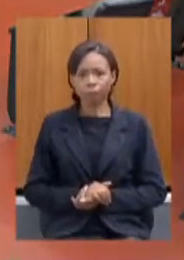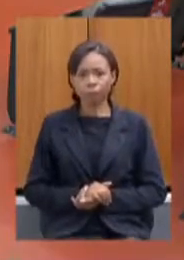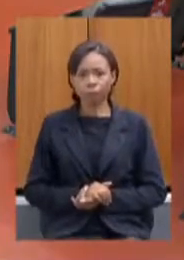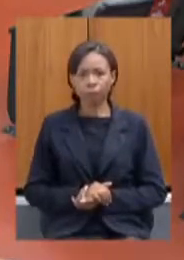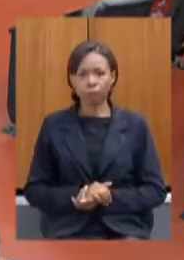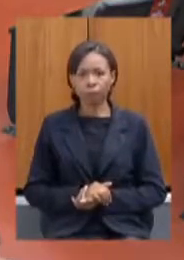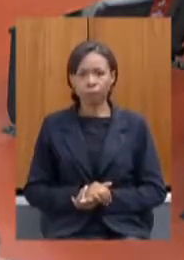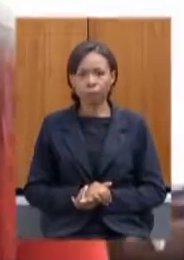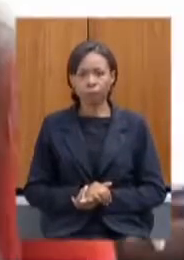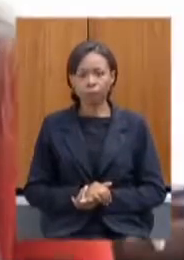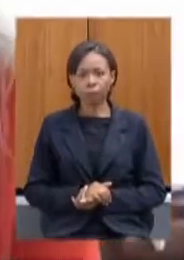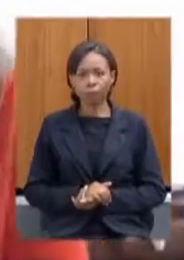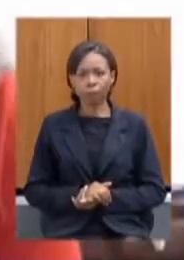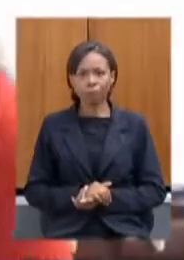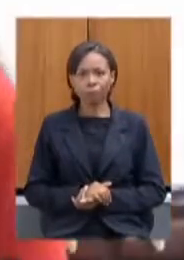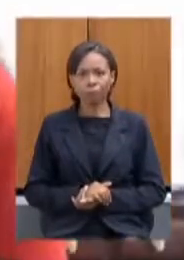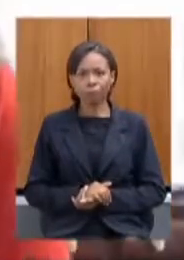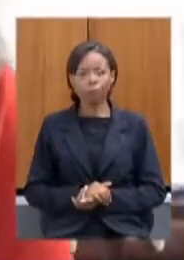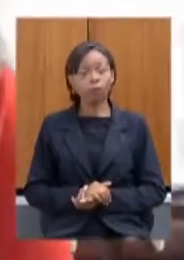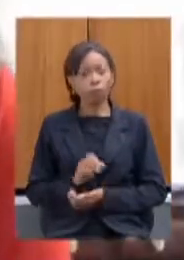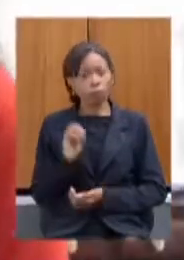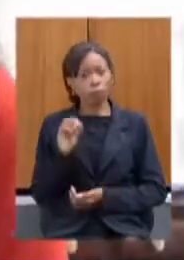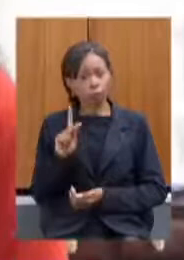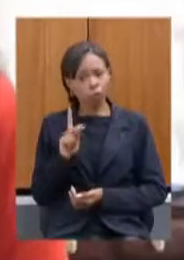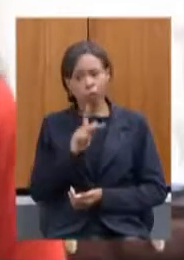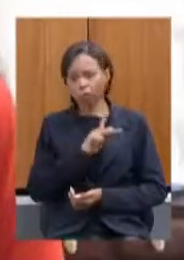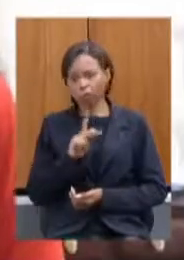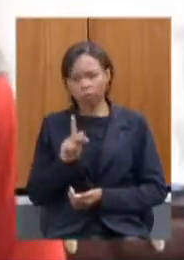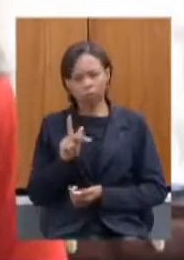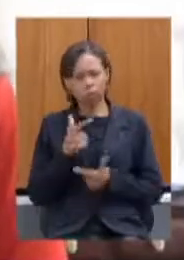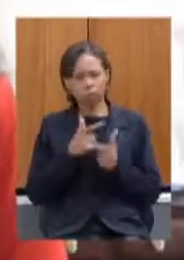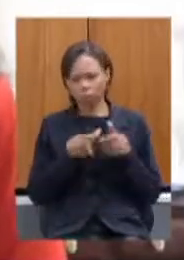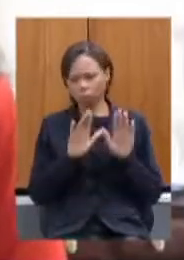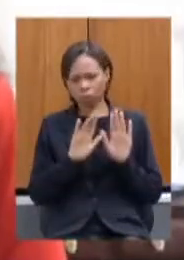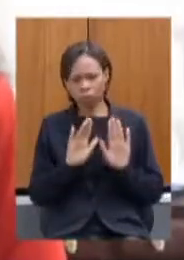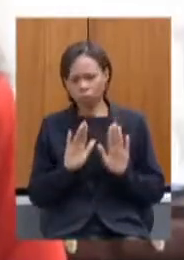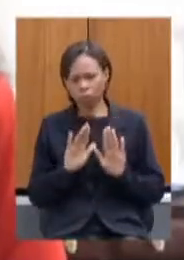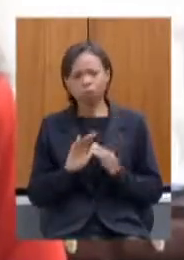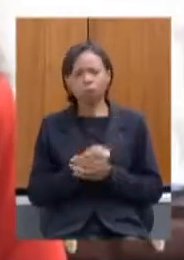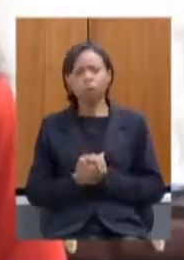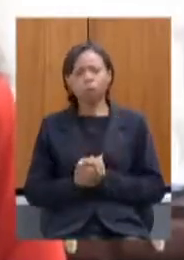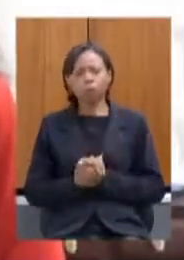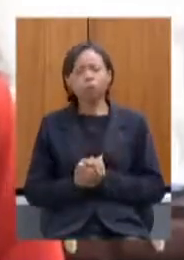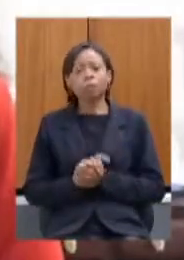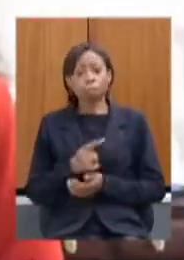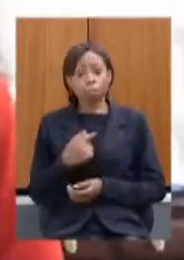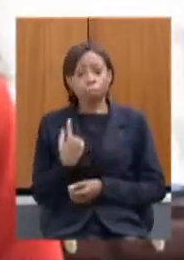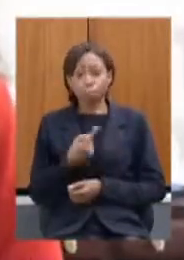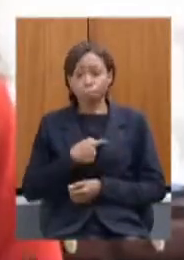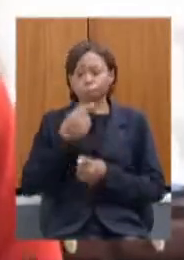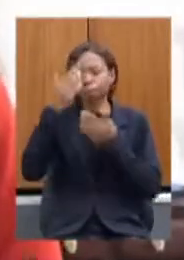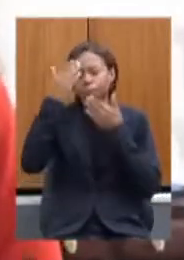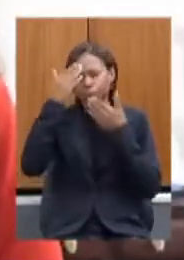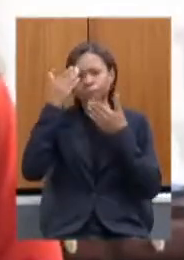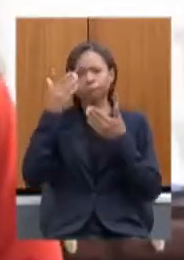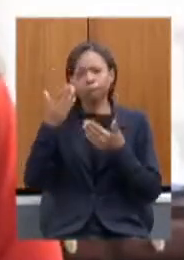tudo bem presidente sem problema viu nós agradecemos e